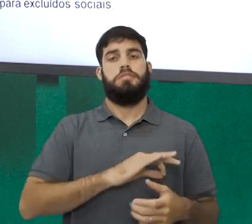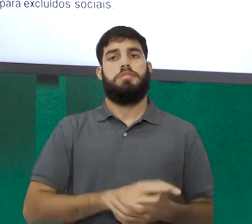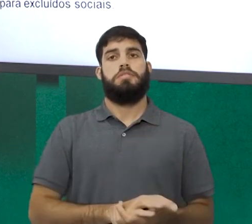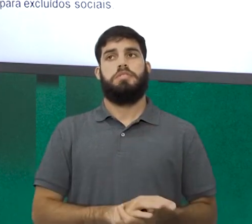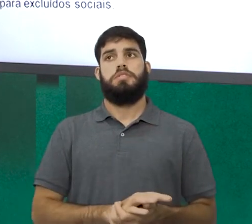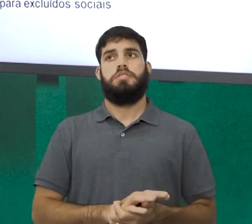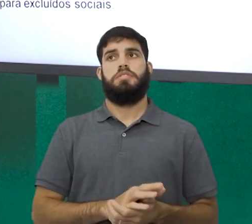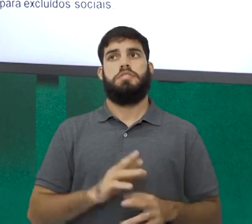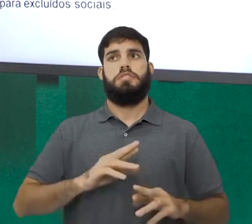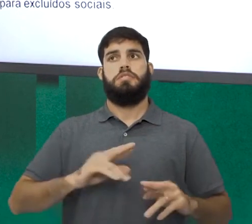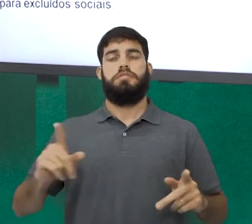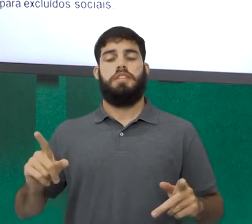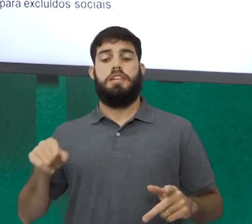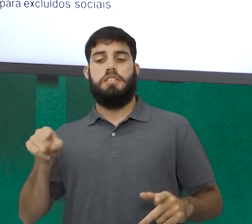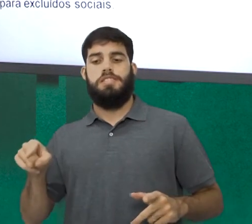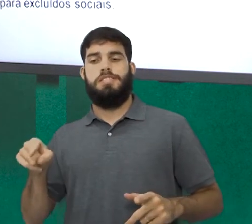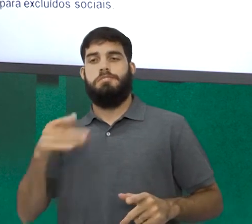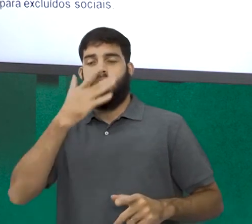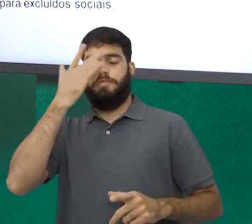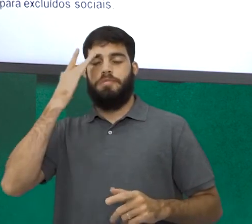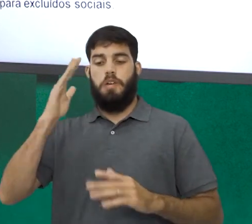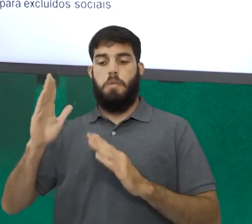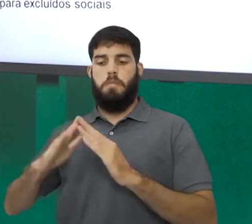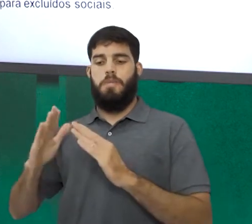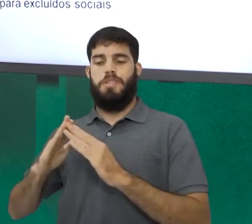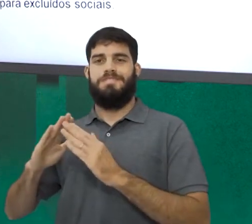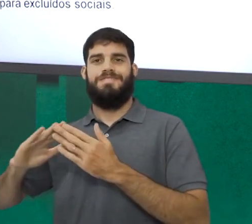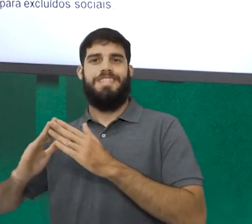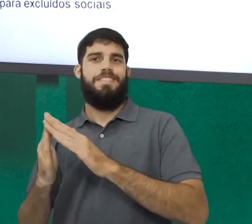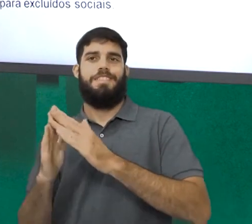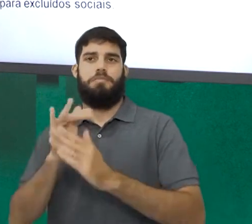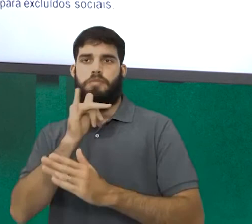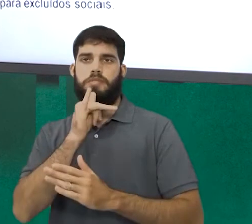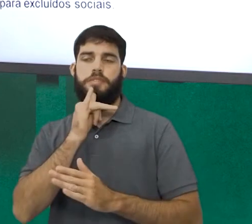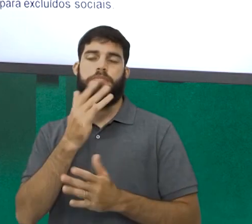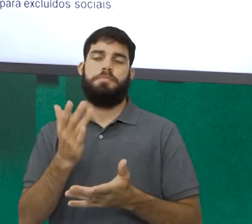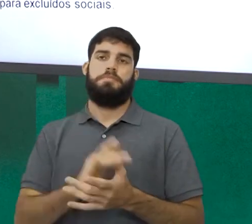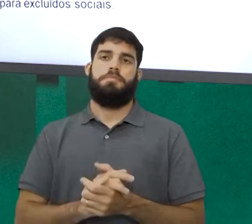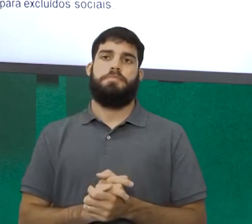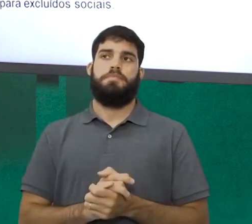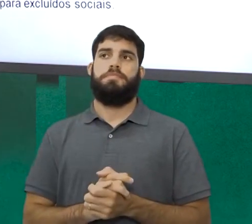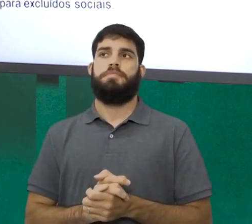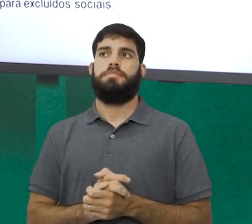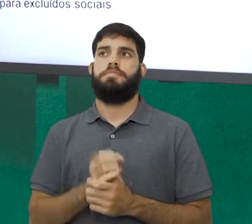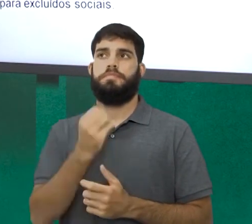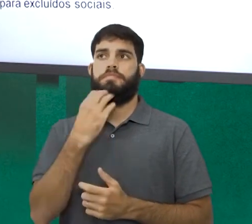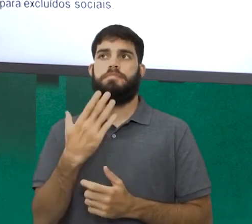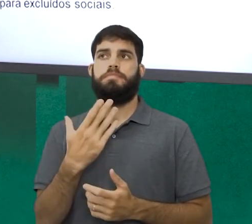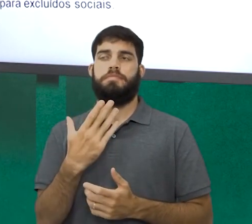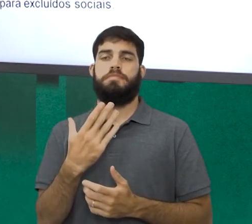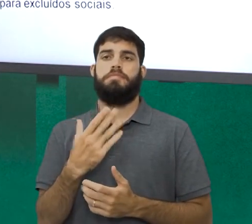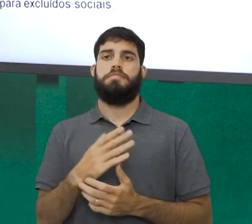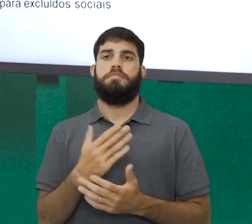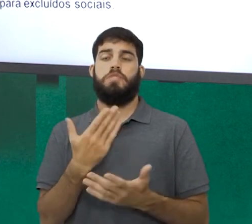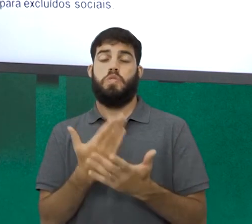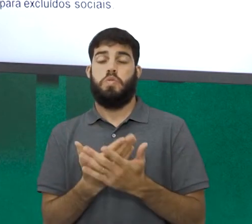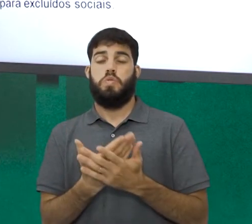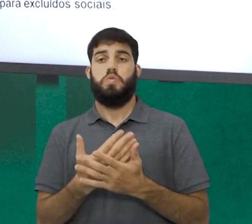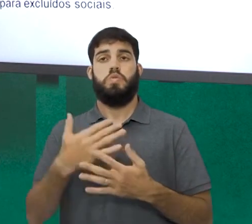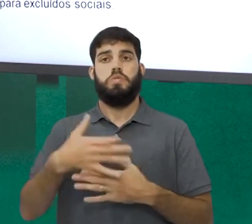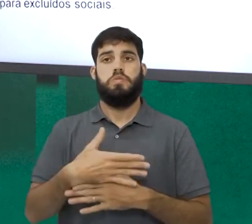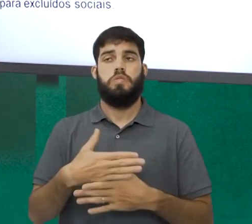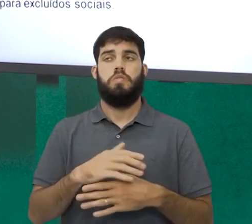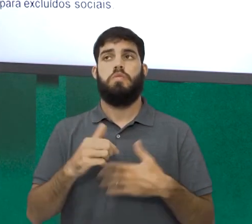não é a mesma cidade para quem mora na periferia, destituído de acesso a esses recursos. Muito bem, aqui no estudo das